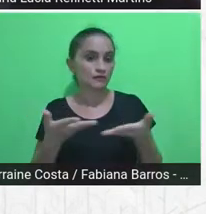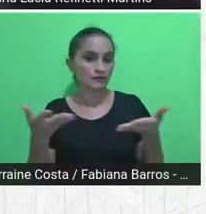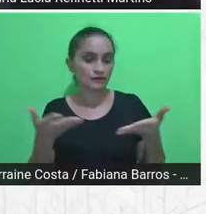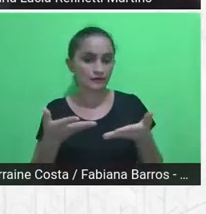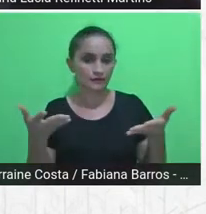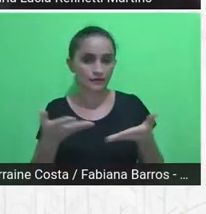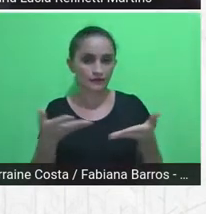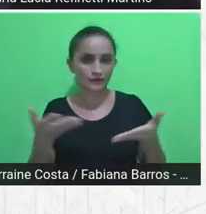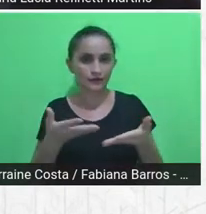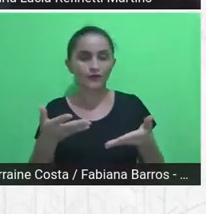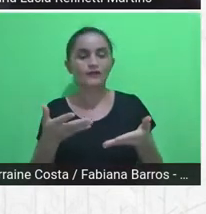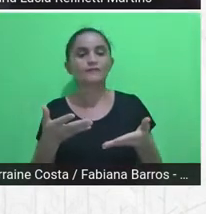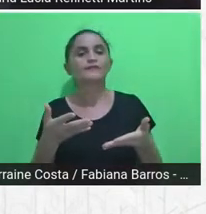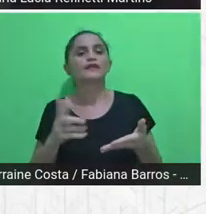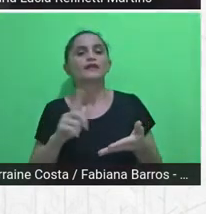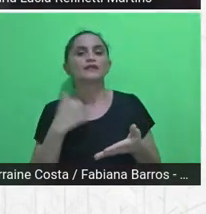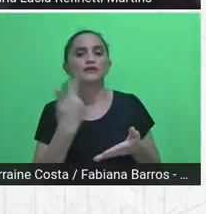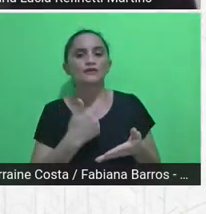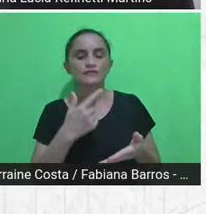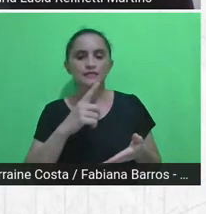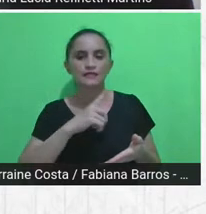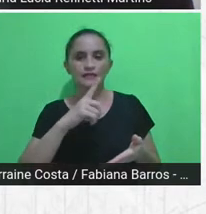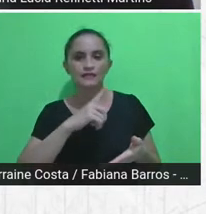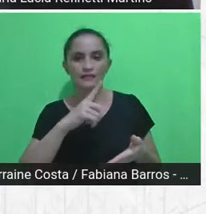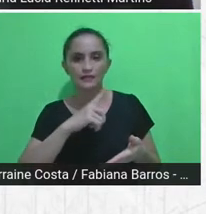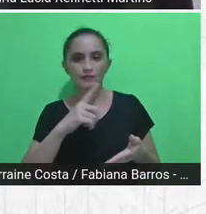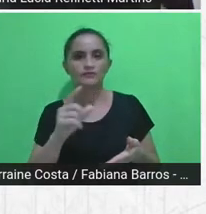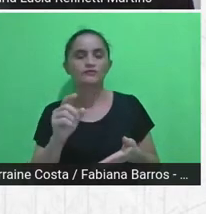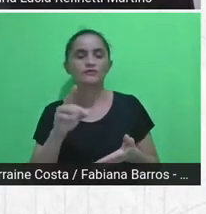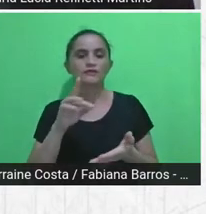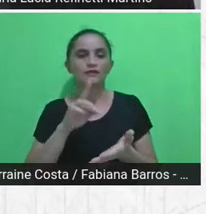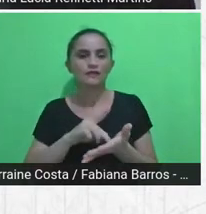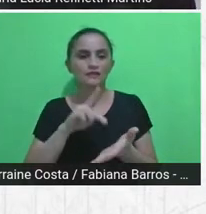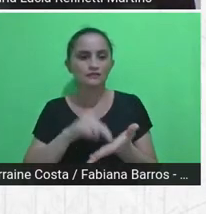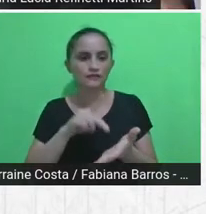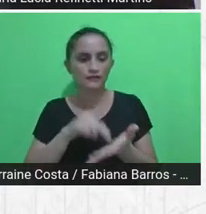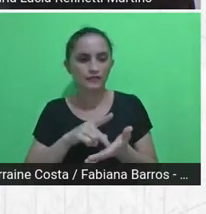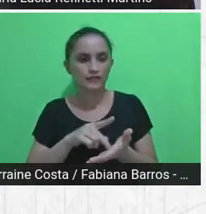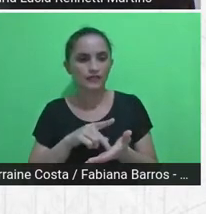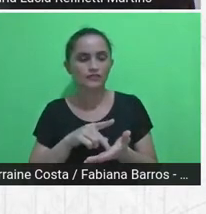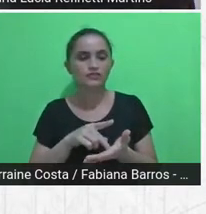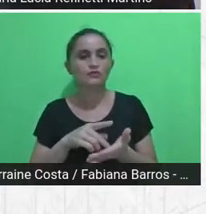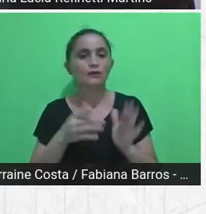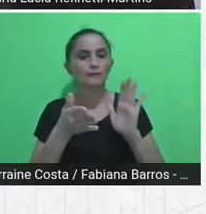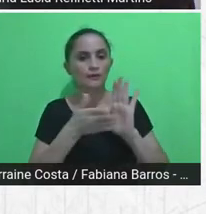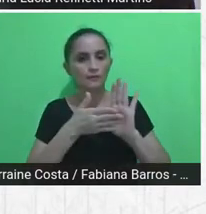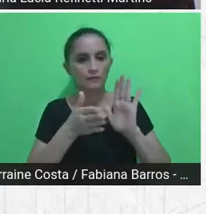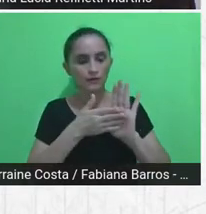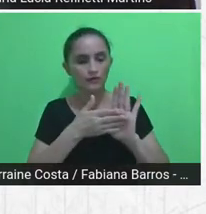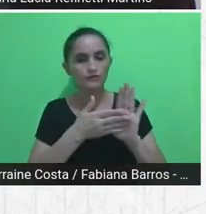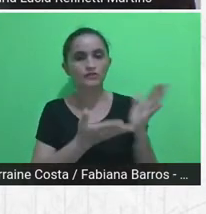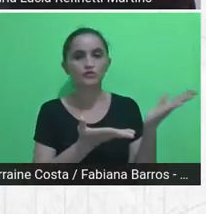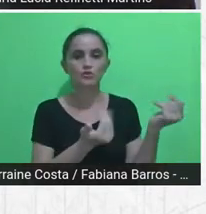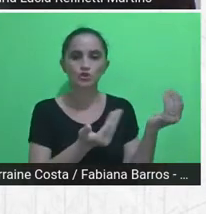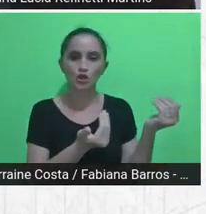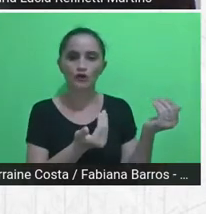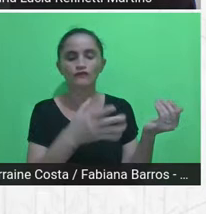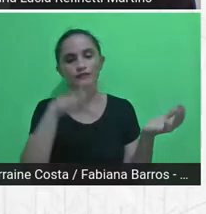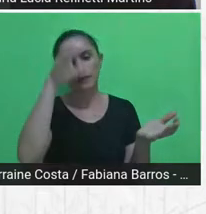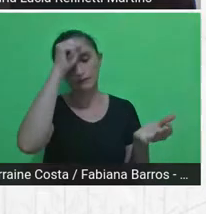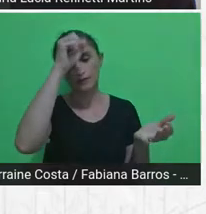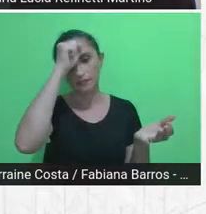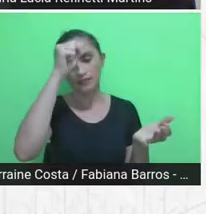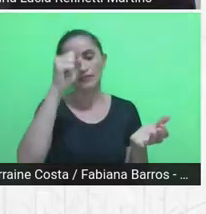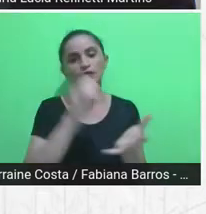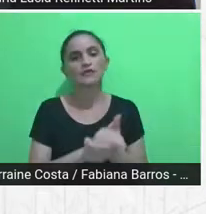e que, na verdade, ela veio junto com a proposta do Jovem Aprendiz e é uma